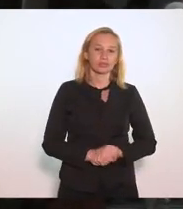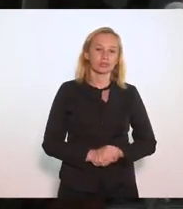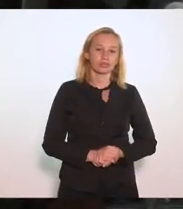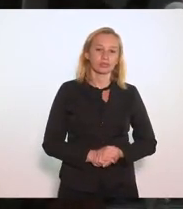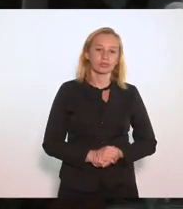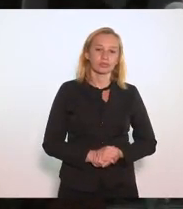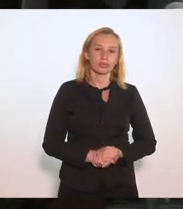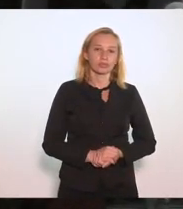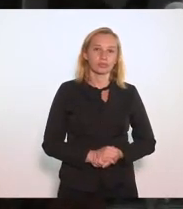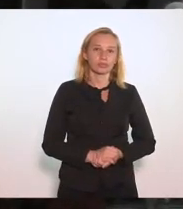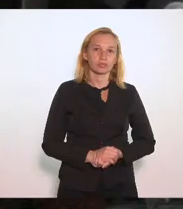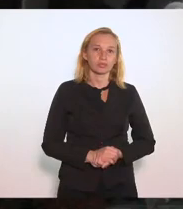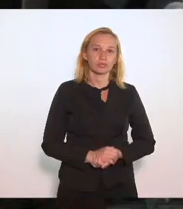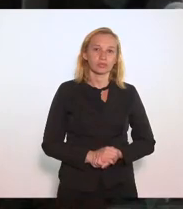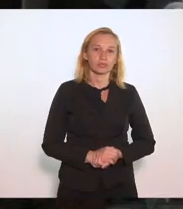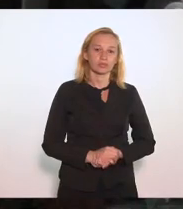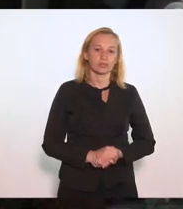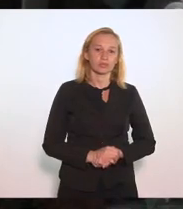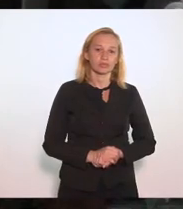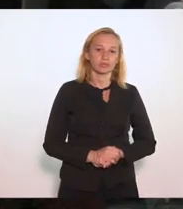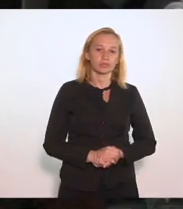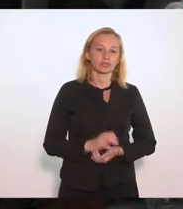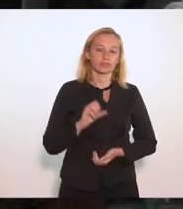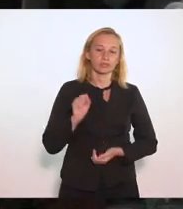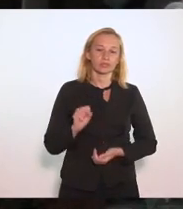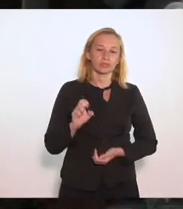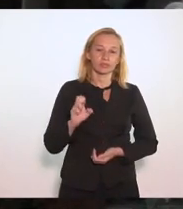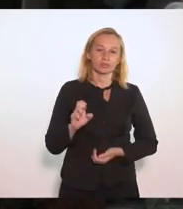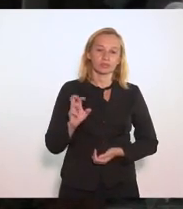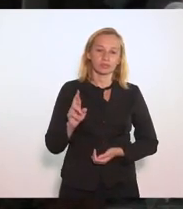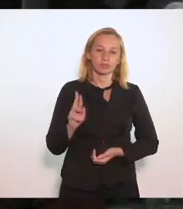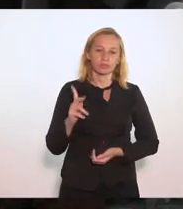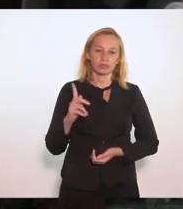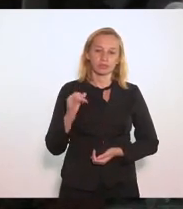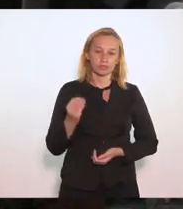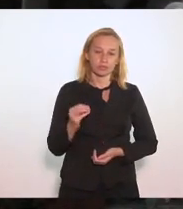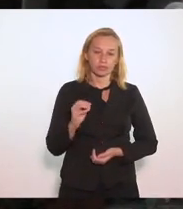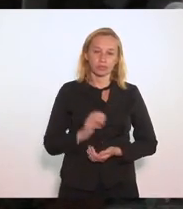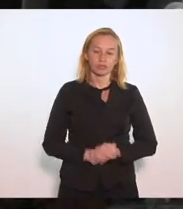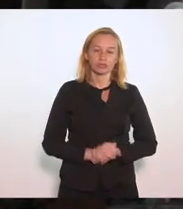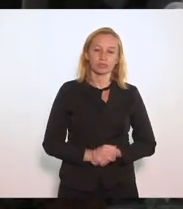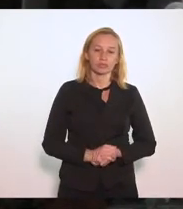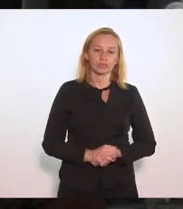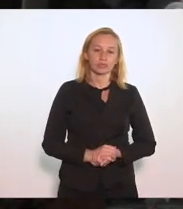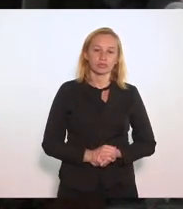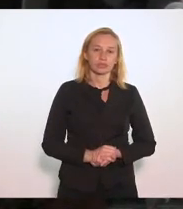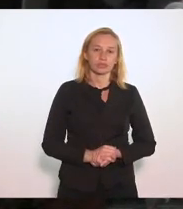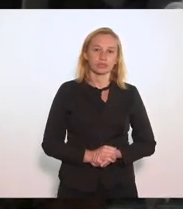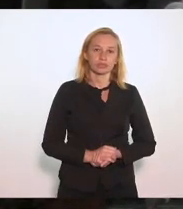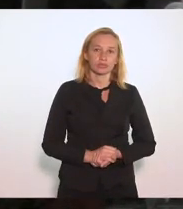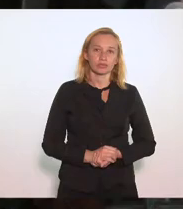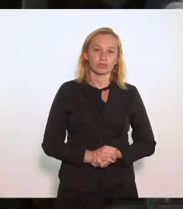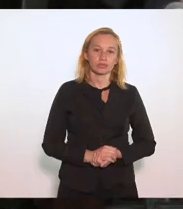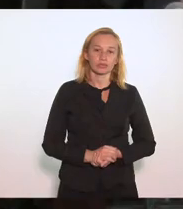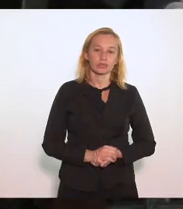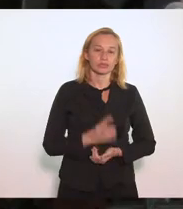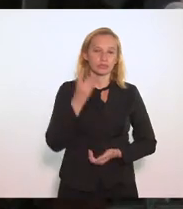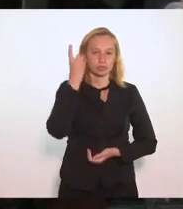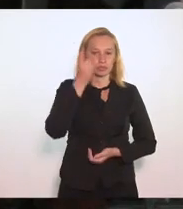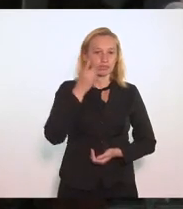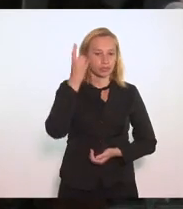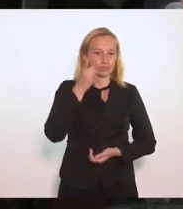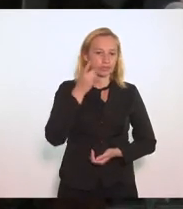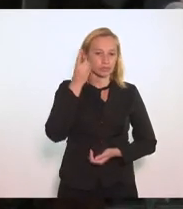Deputado Sérgio Fernandes Deputado Sérgio Fernandes Deputado